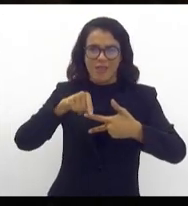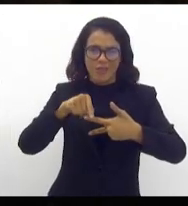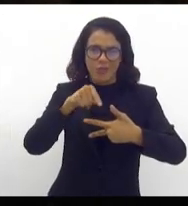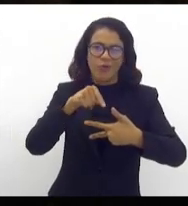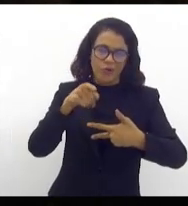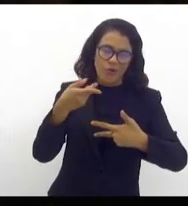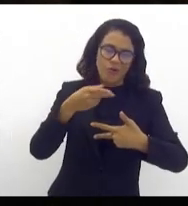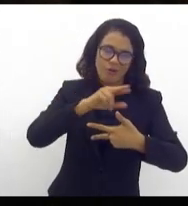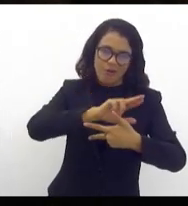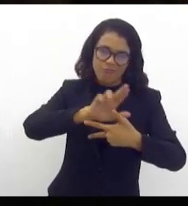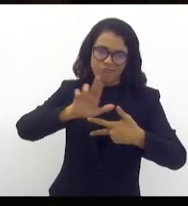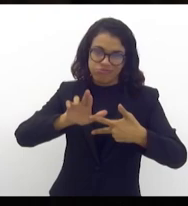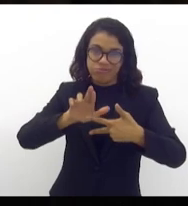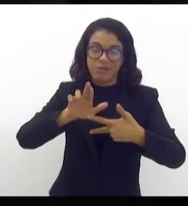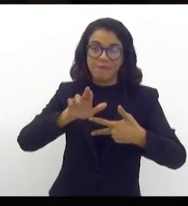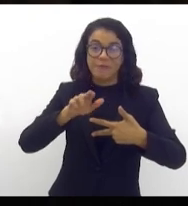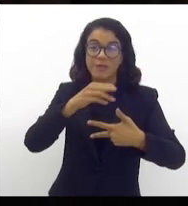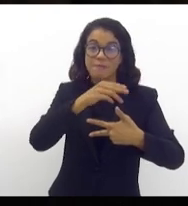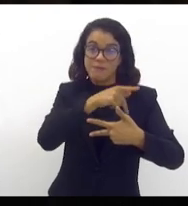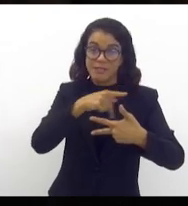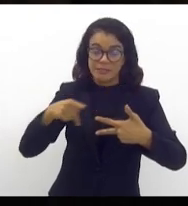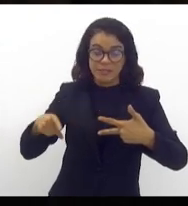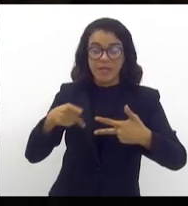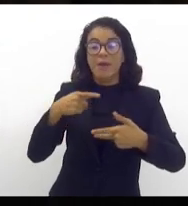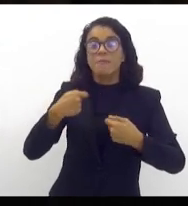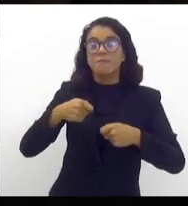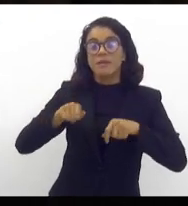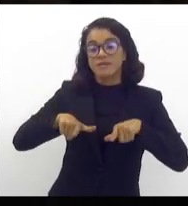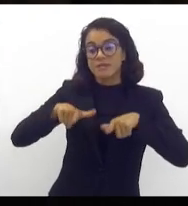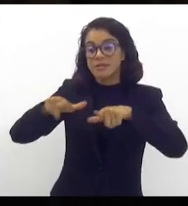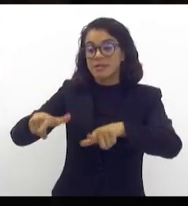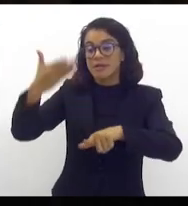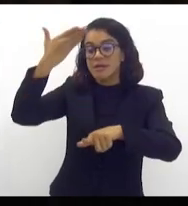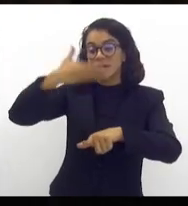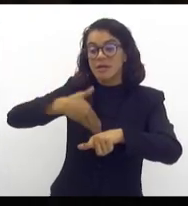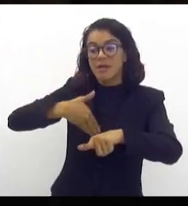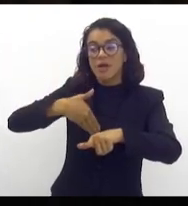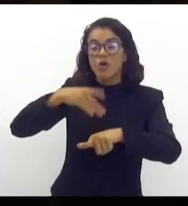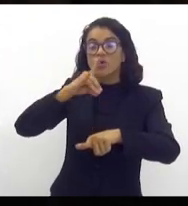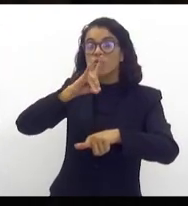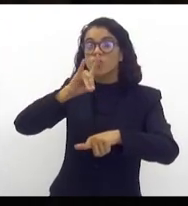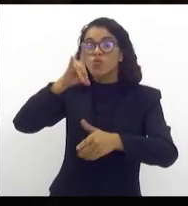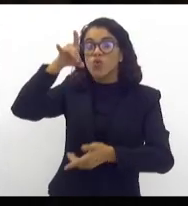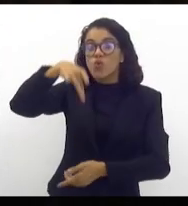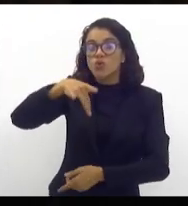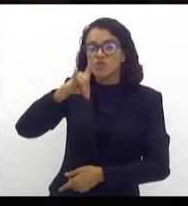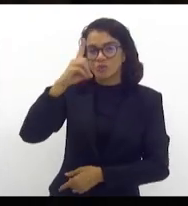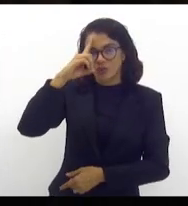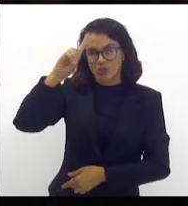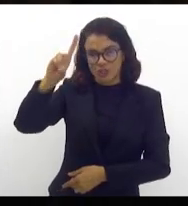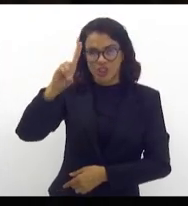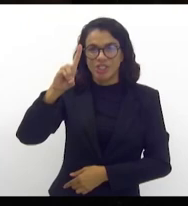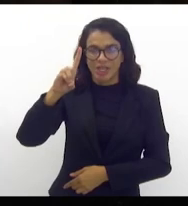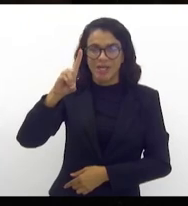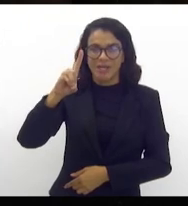até o último dia útil do mês de setembro, que foi dia 30,